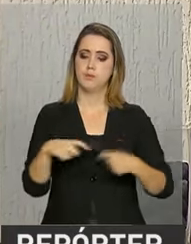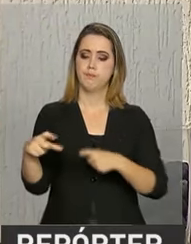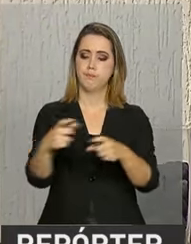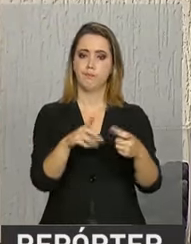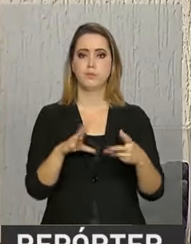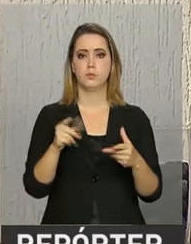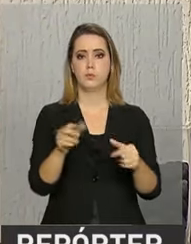os setores.